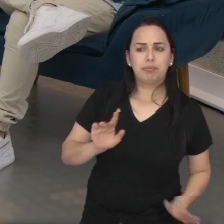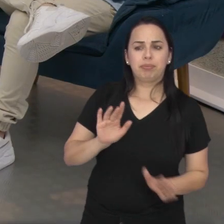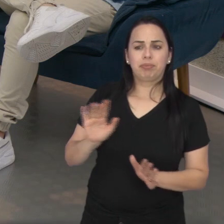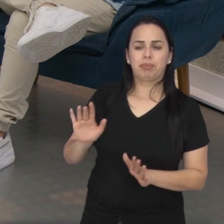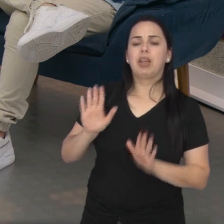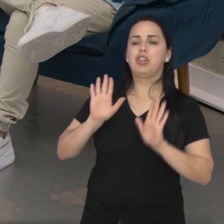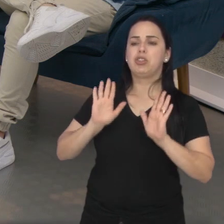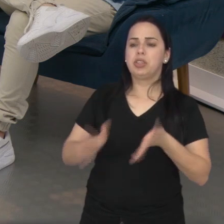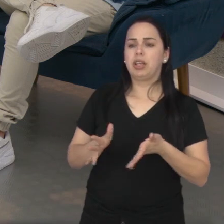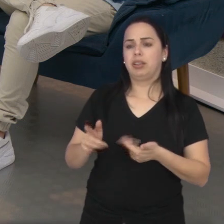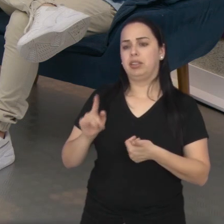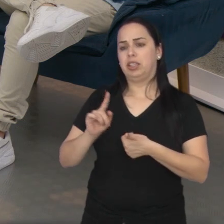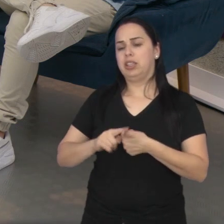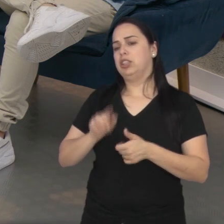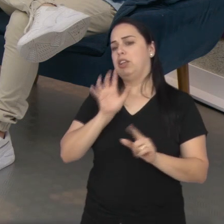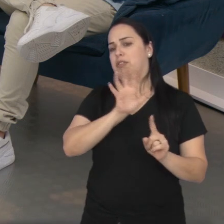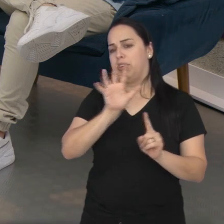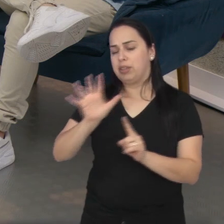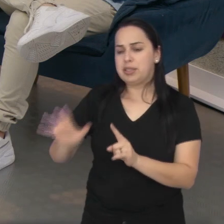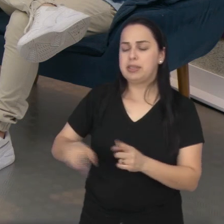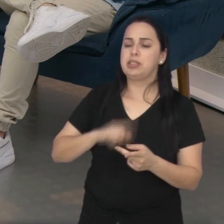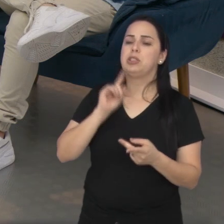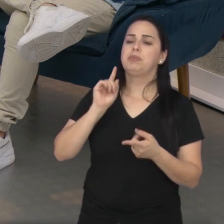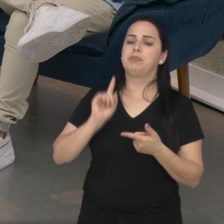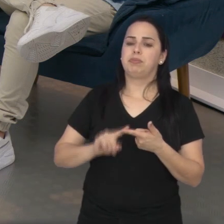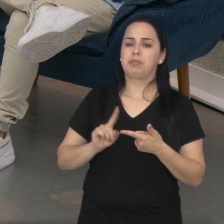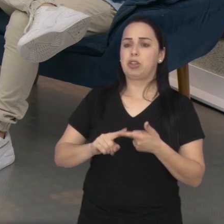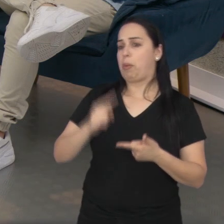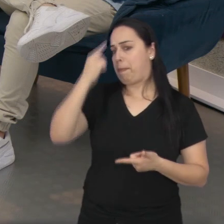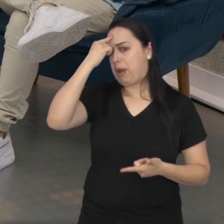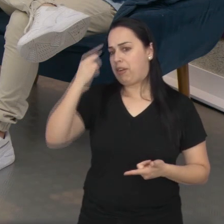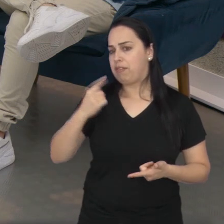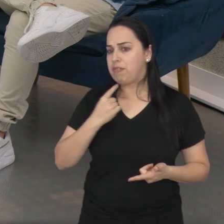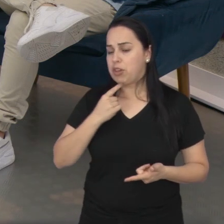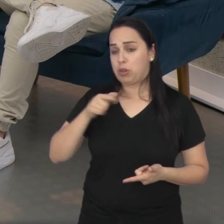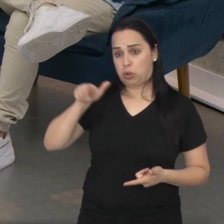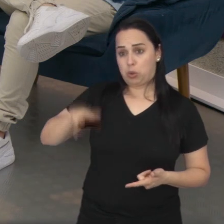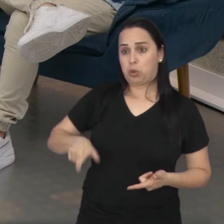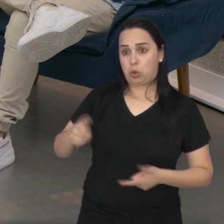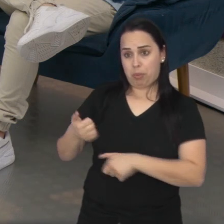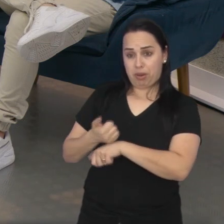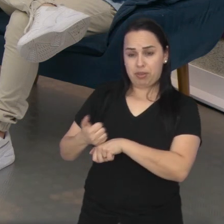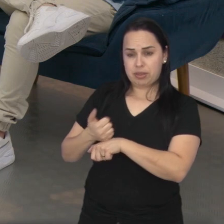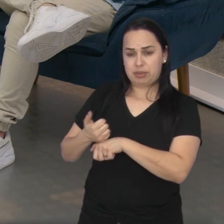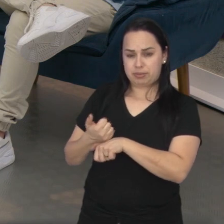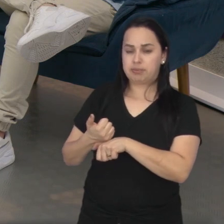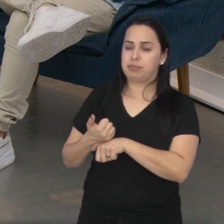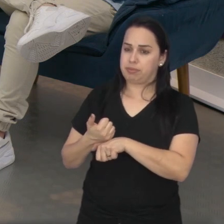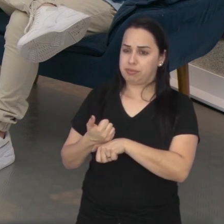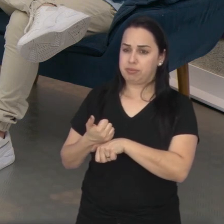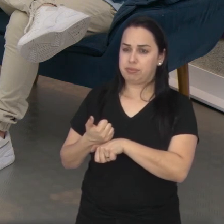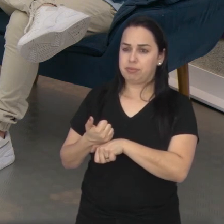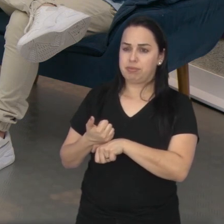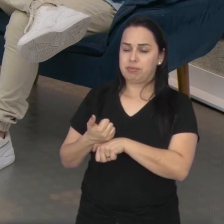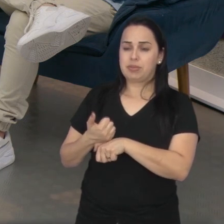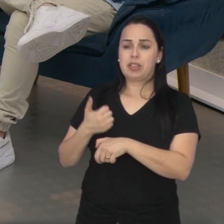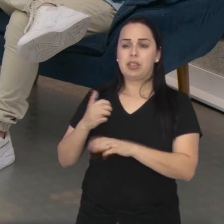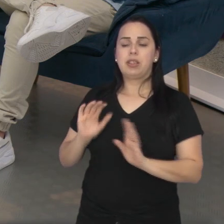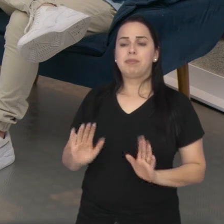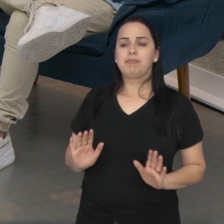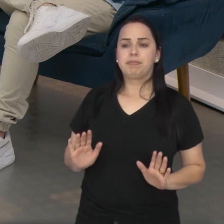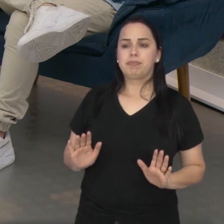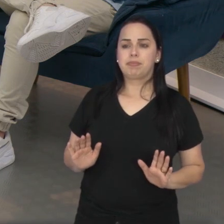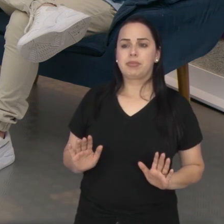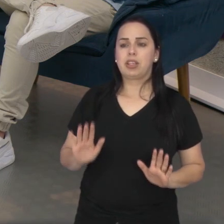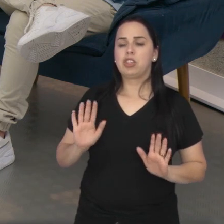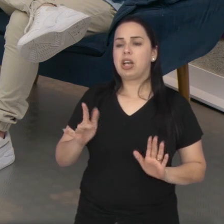buscando já, a gente já falou dele influenciar, já falamos, né, do perfil desse profissional. E se essa pessoa que